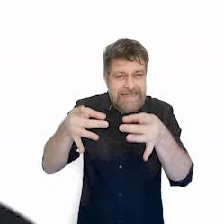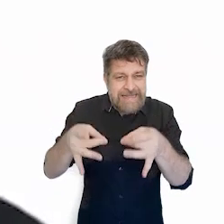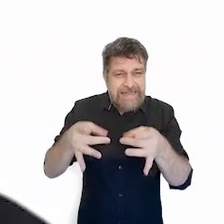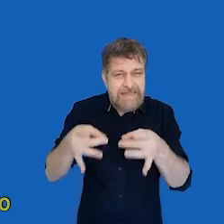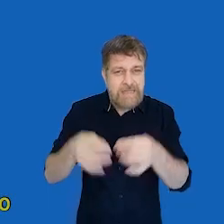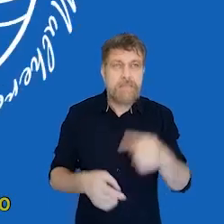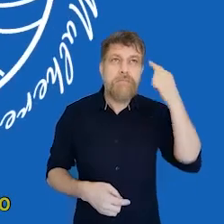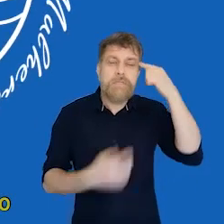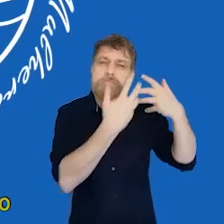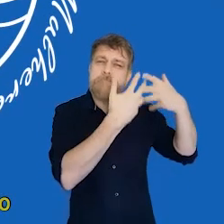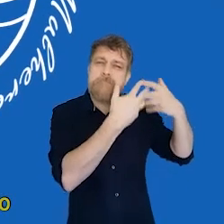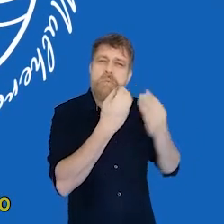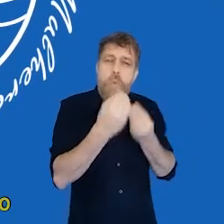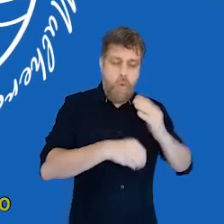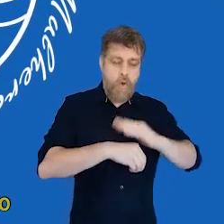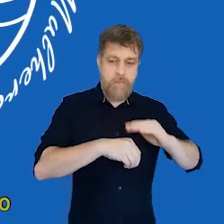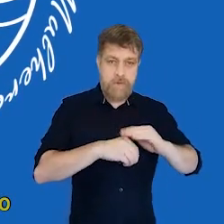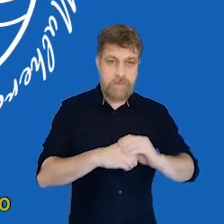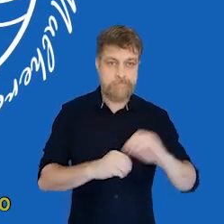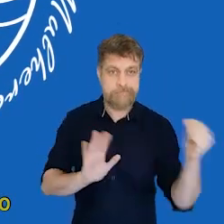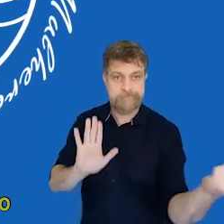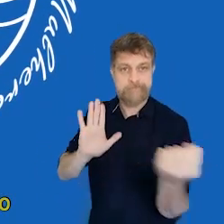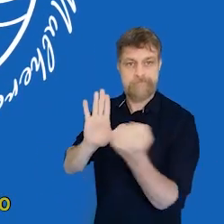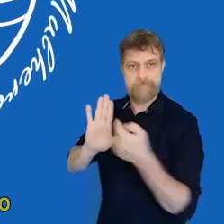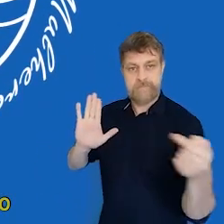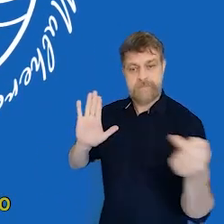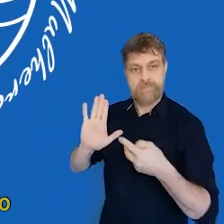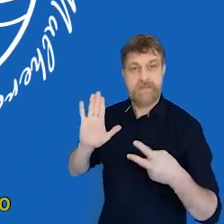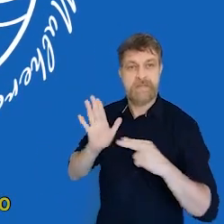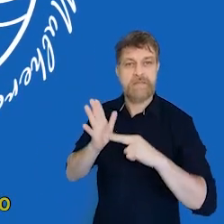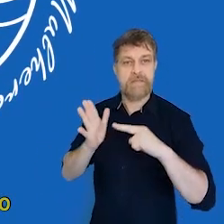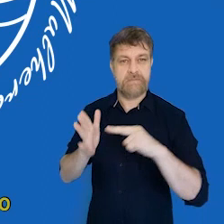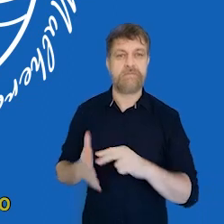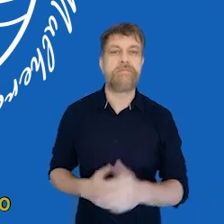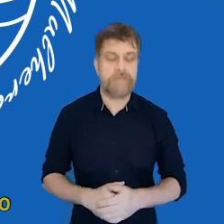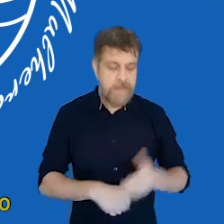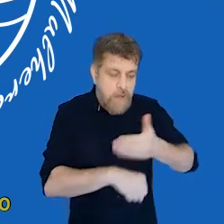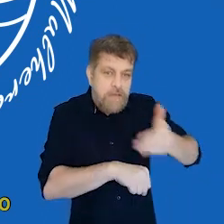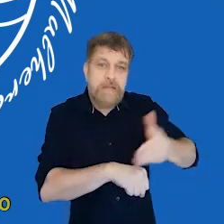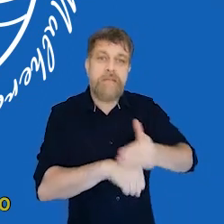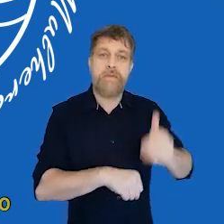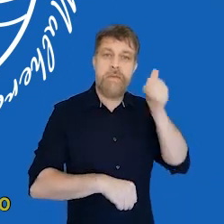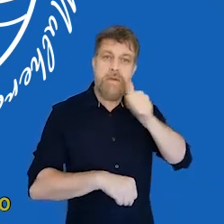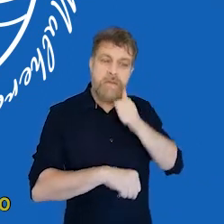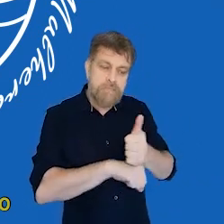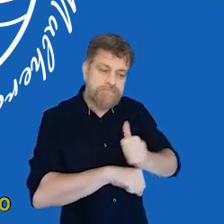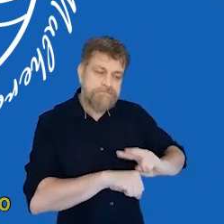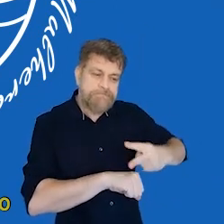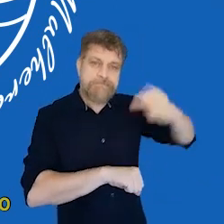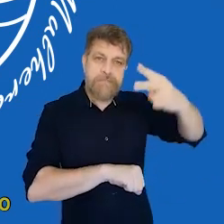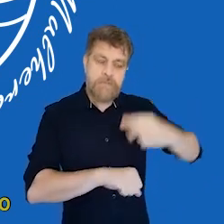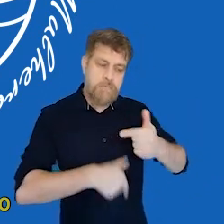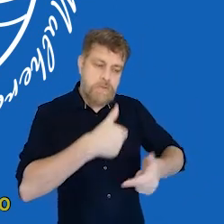carinho, como esse símbolo que representa esse treinamento, esse desenvolvimento para as mulheres que estão na